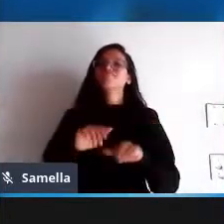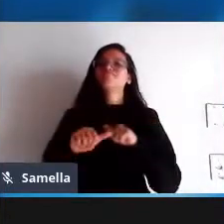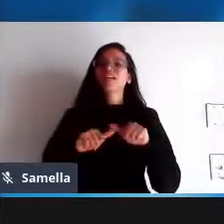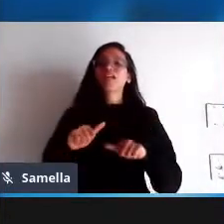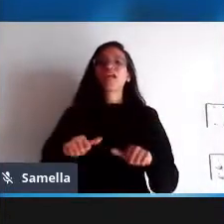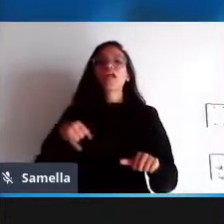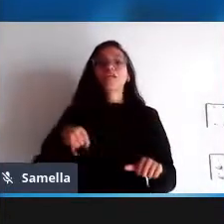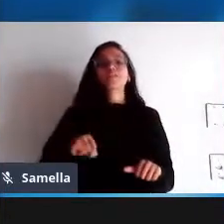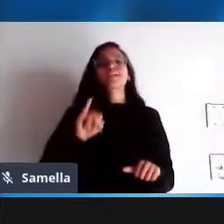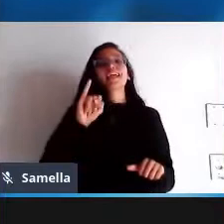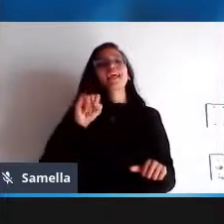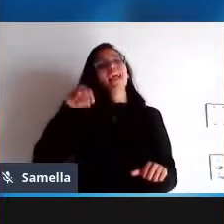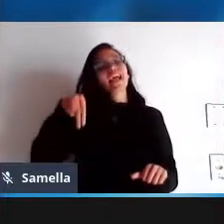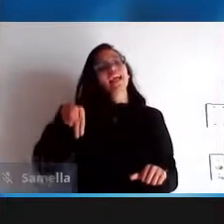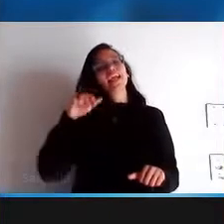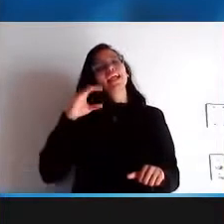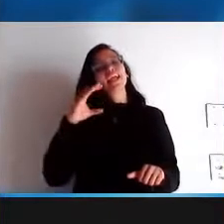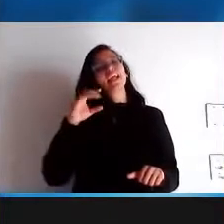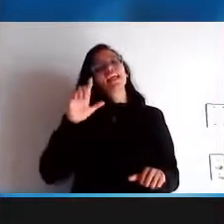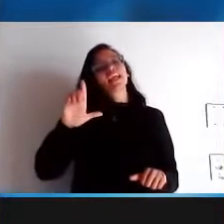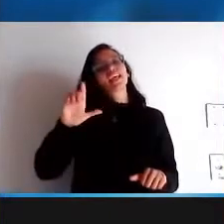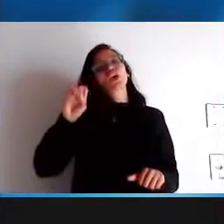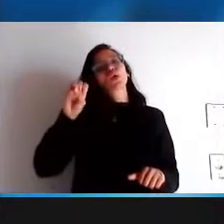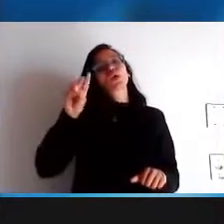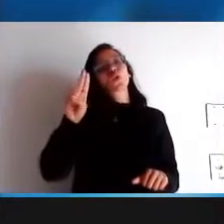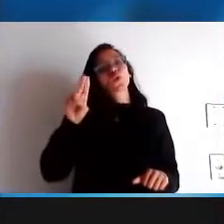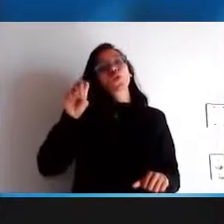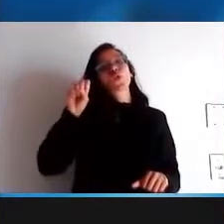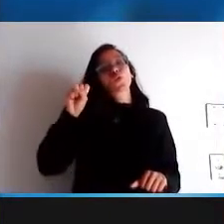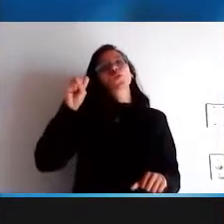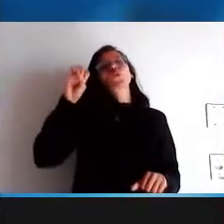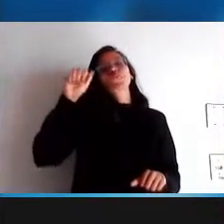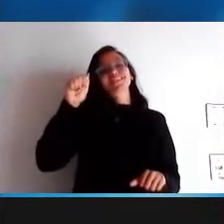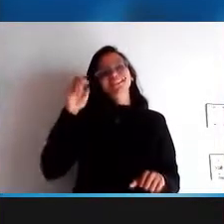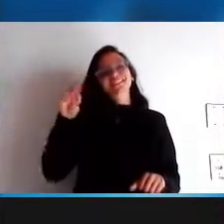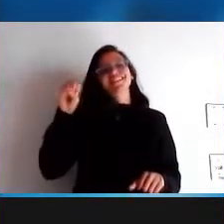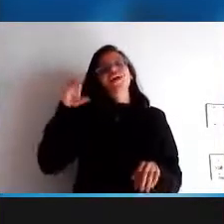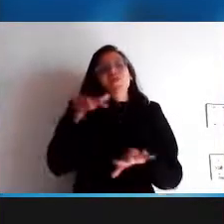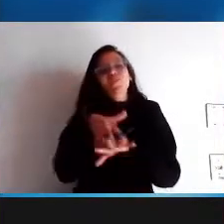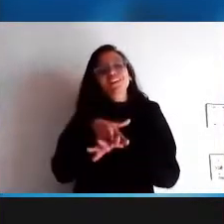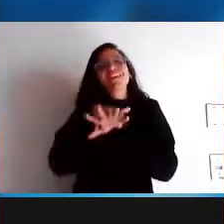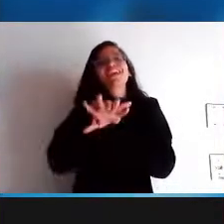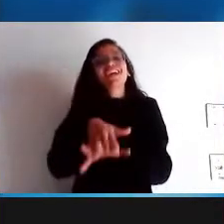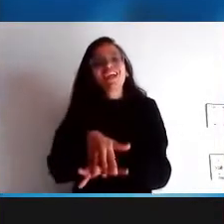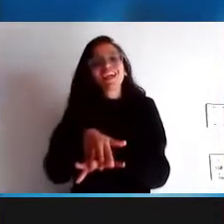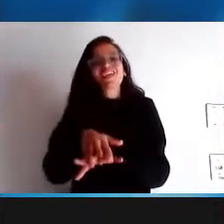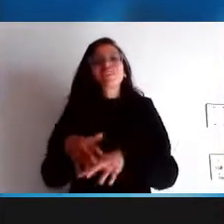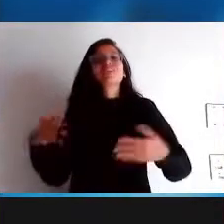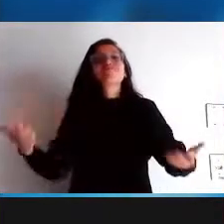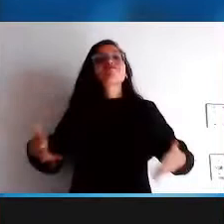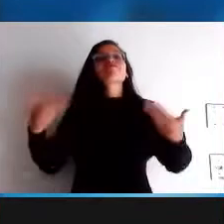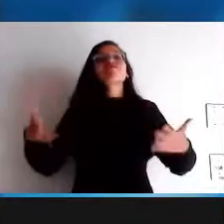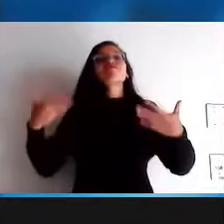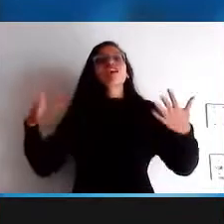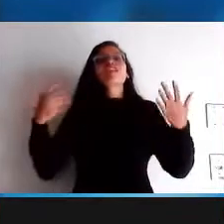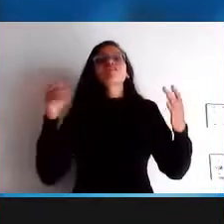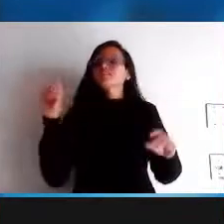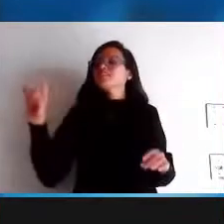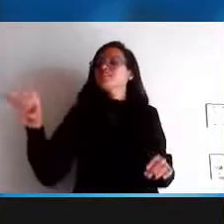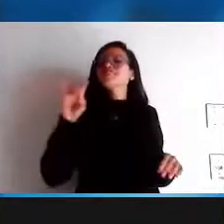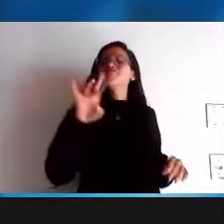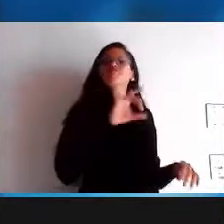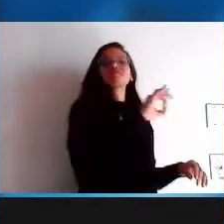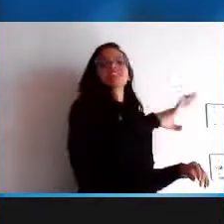inclusão porque sem a inclusão no grupo sem a valorização de cada indivíduo do grupo